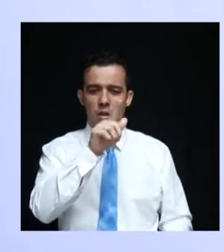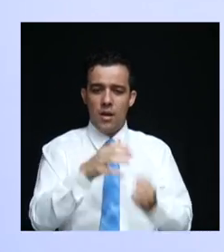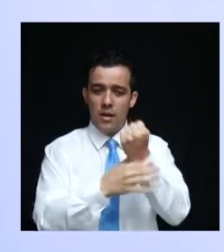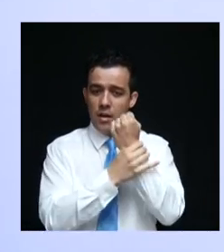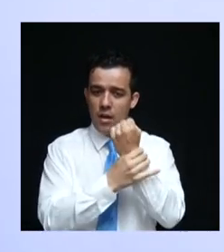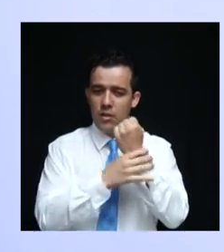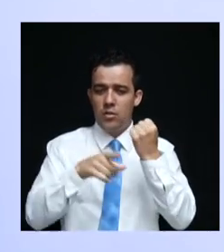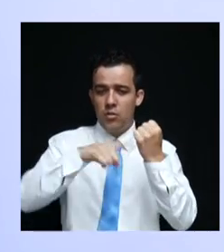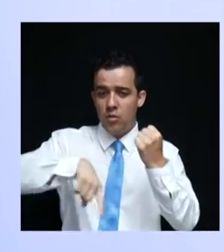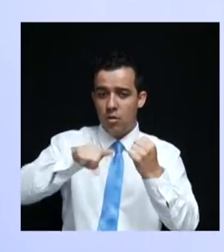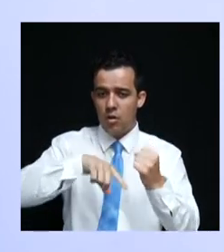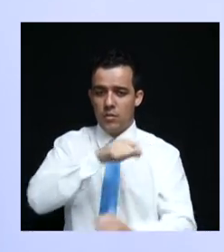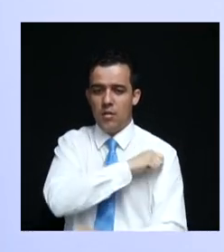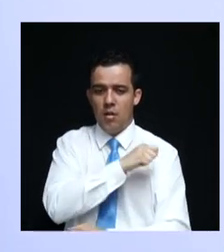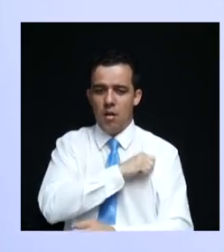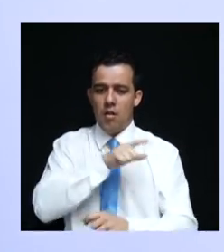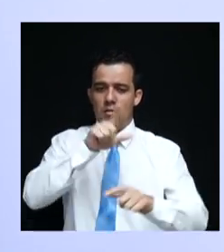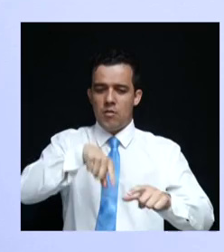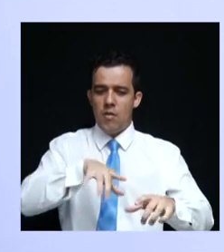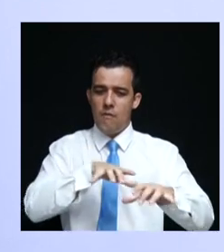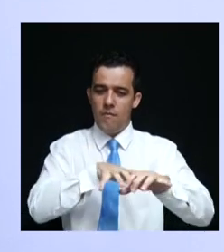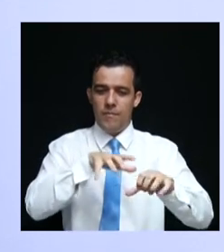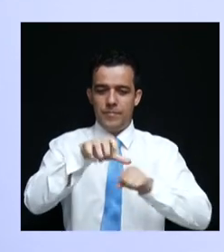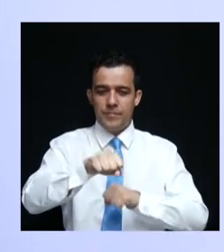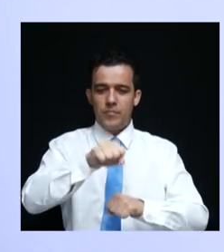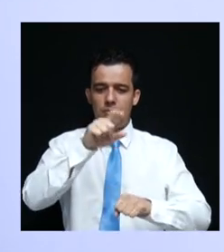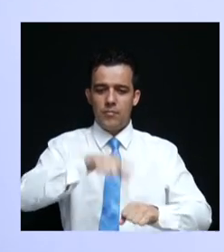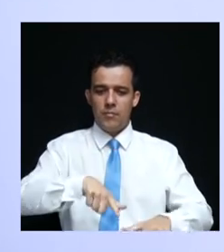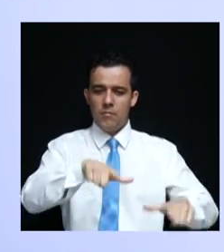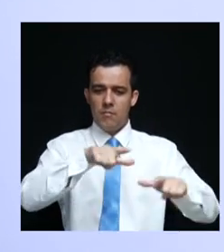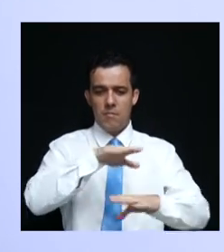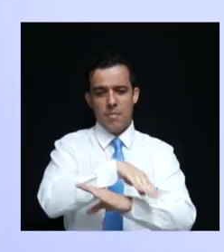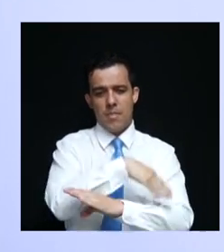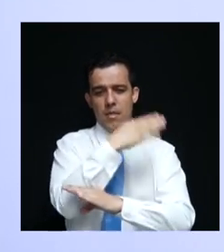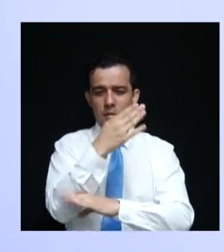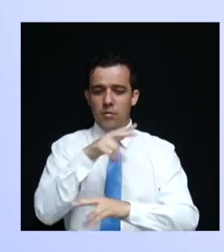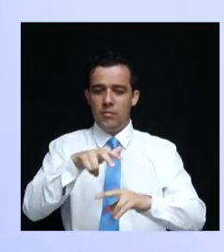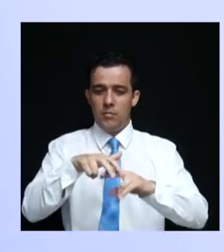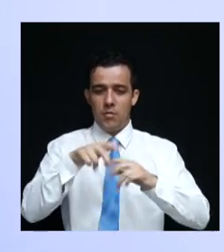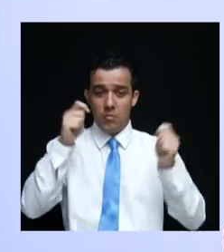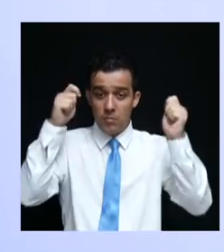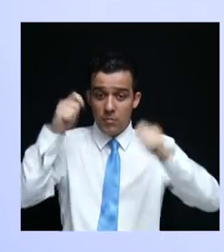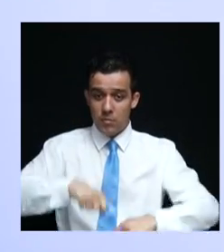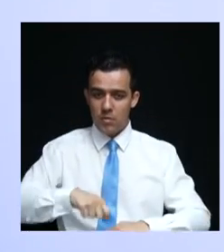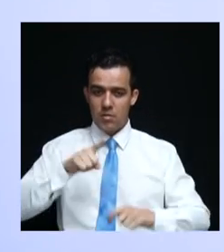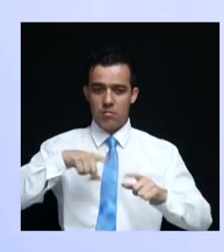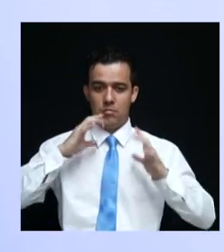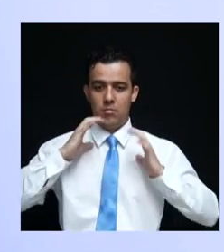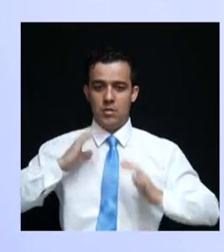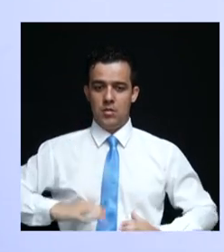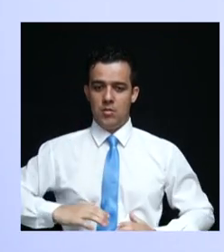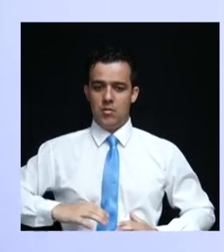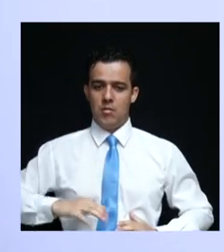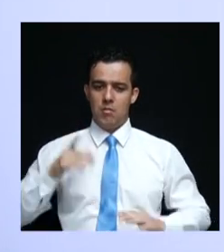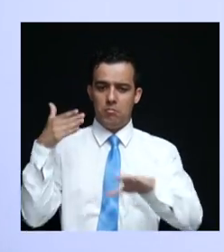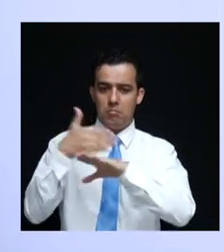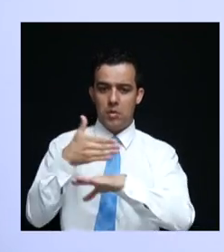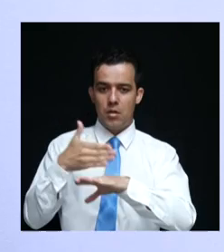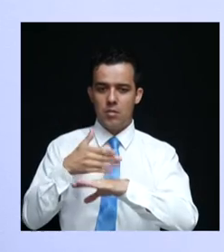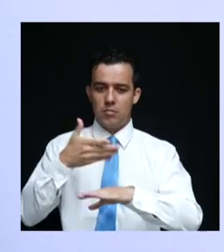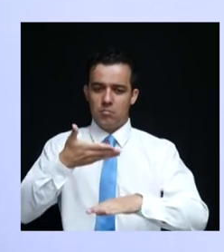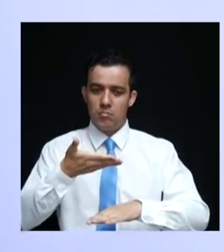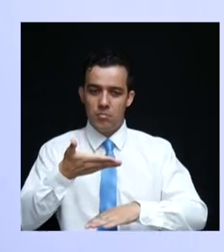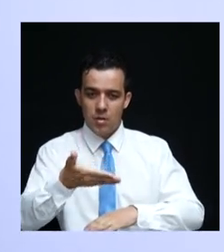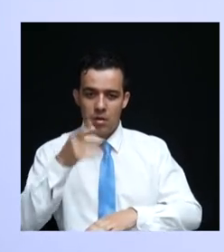estudantes possam concluir, tendo essa formação integral, para que ele possa, como um cidadão ativo, ir para a